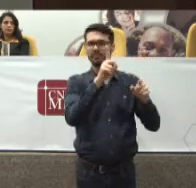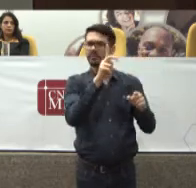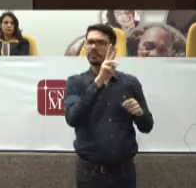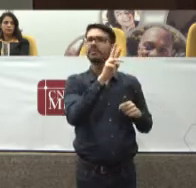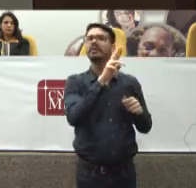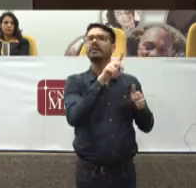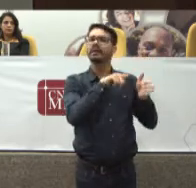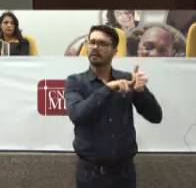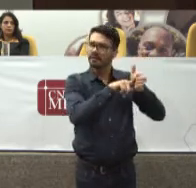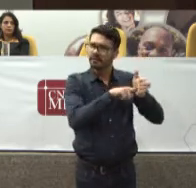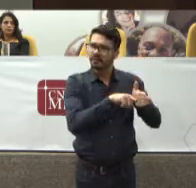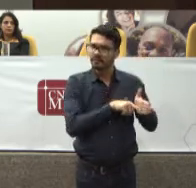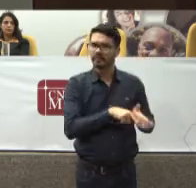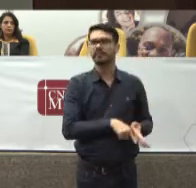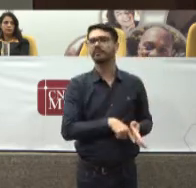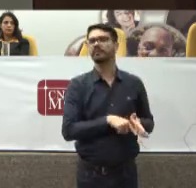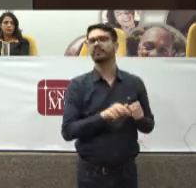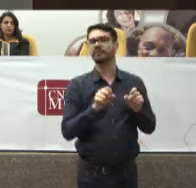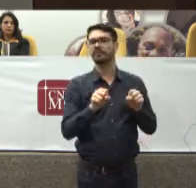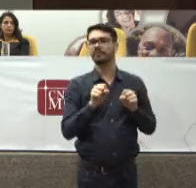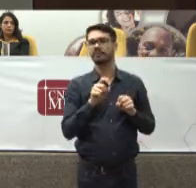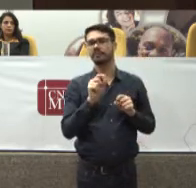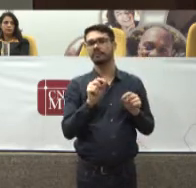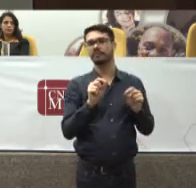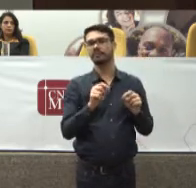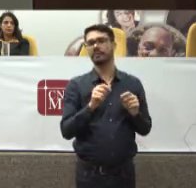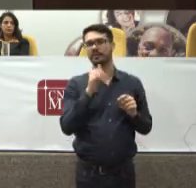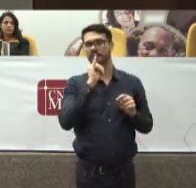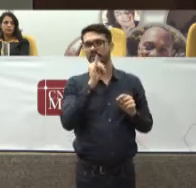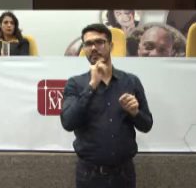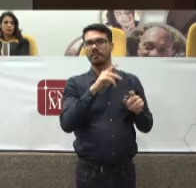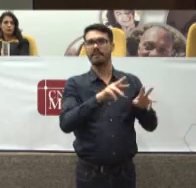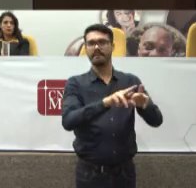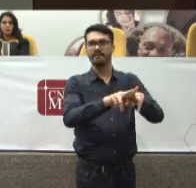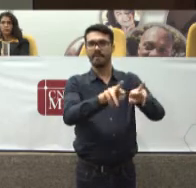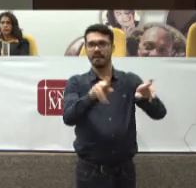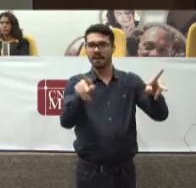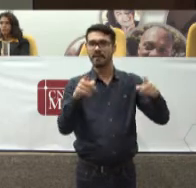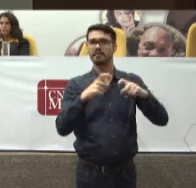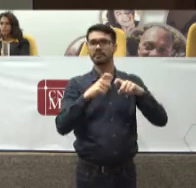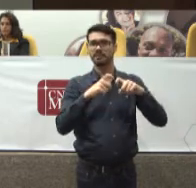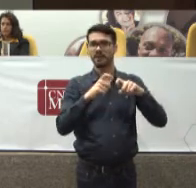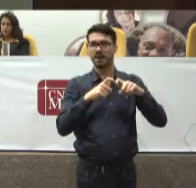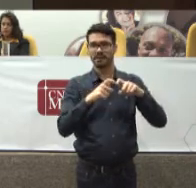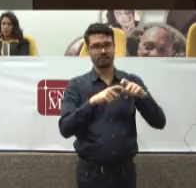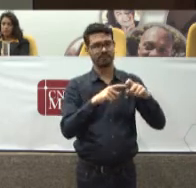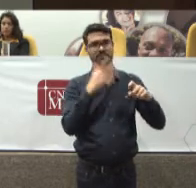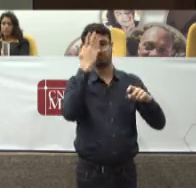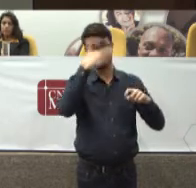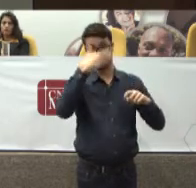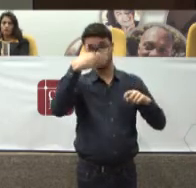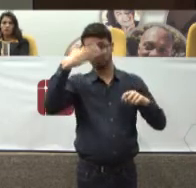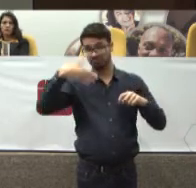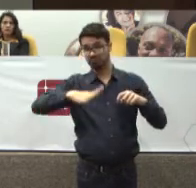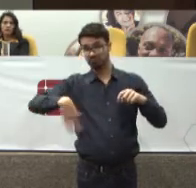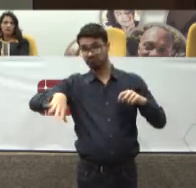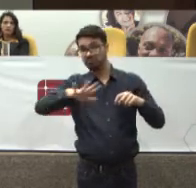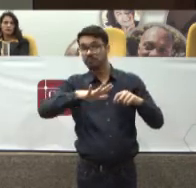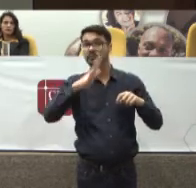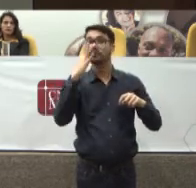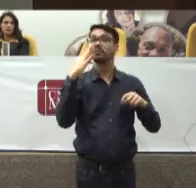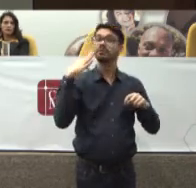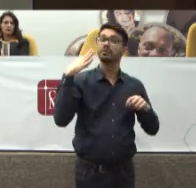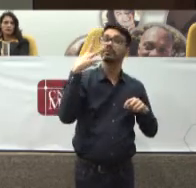consiste Na revisão Por vários médicos Especialistas Em determinada área De todos os